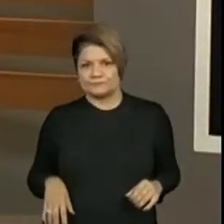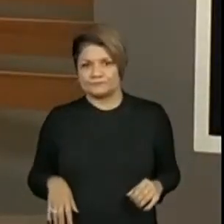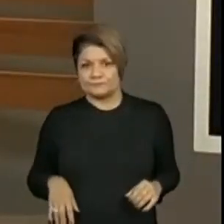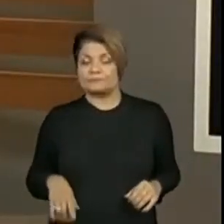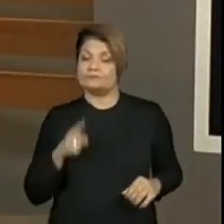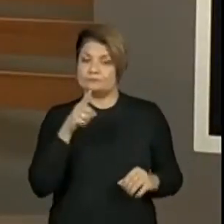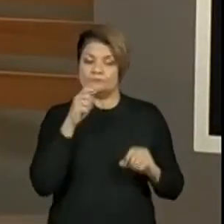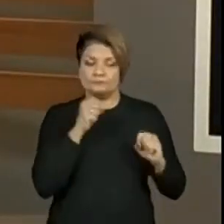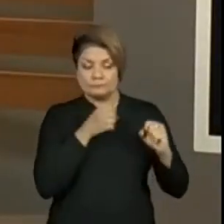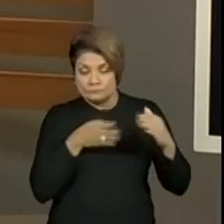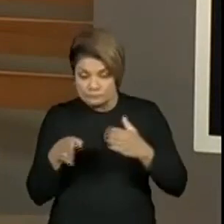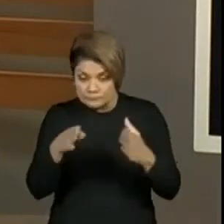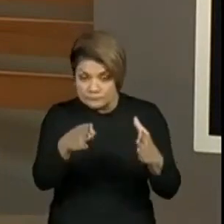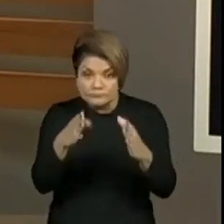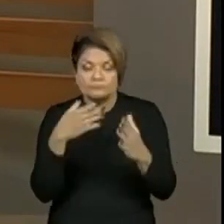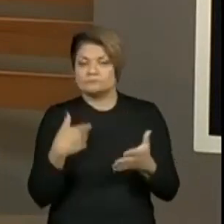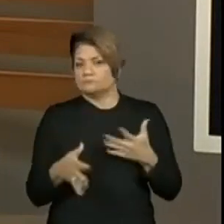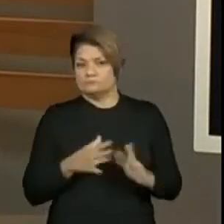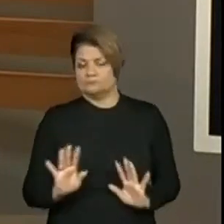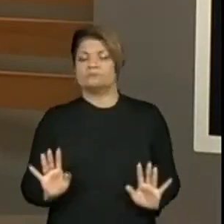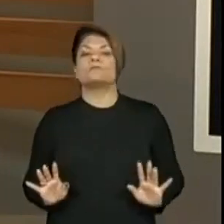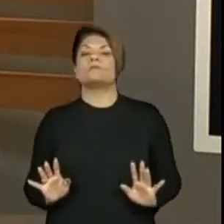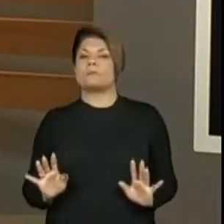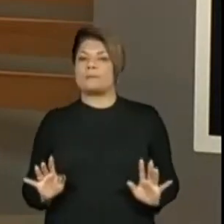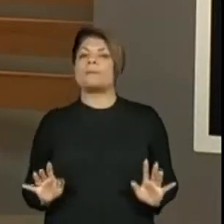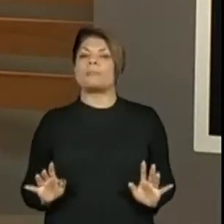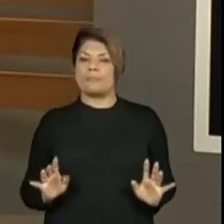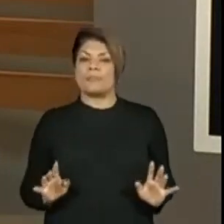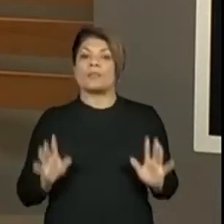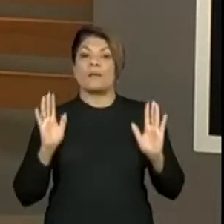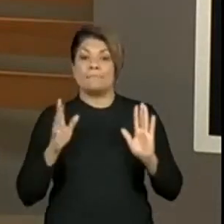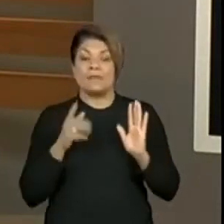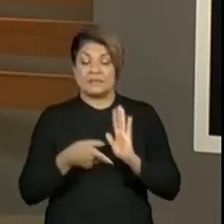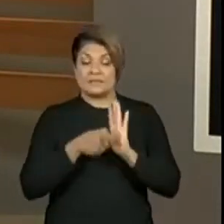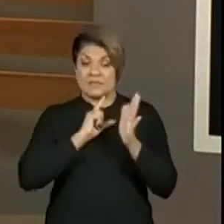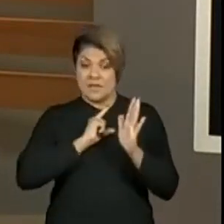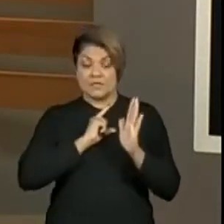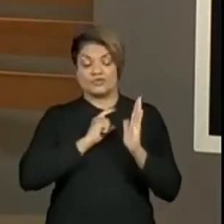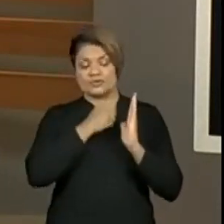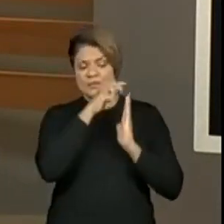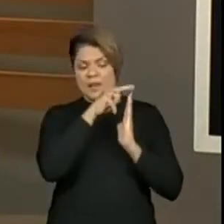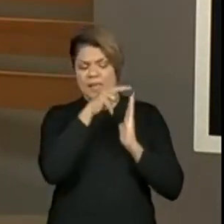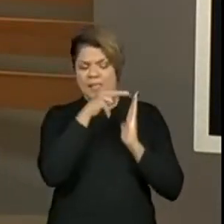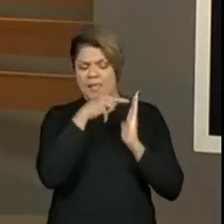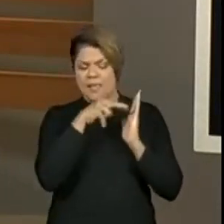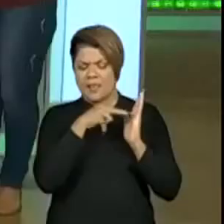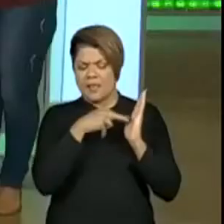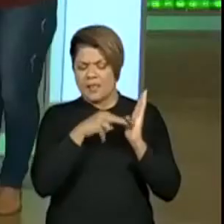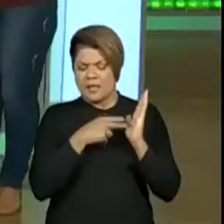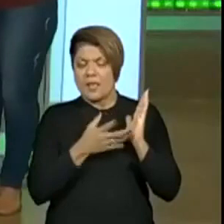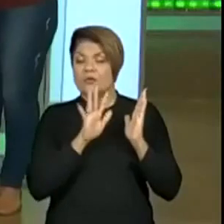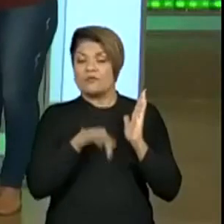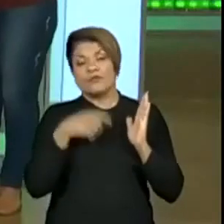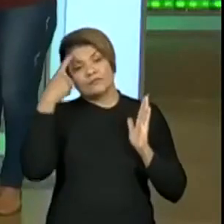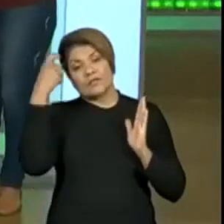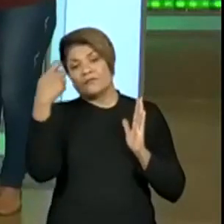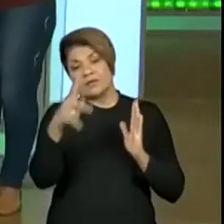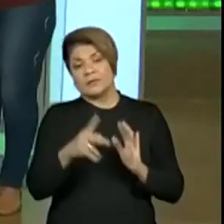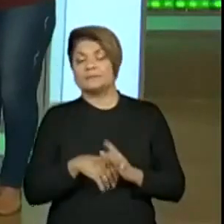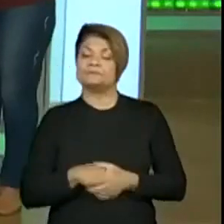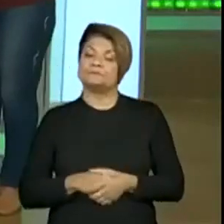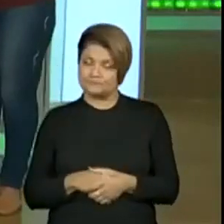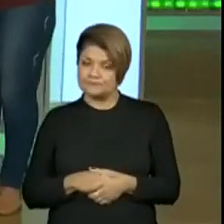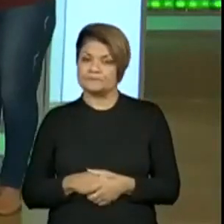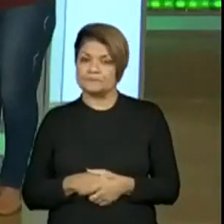que quiser. Texto de reescrita, quando pede, tem que garantir aquilo que já aconteceu na história, que vocês já conhecem, não professor? Isso. Então,